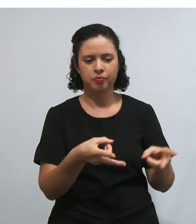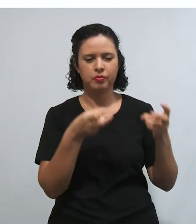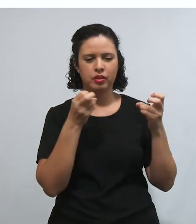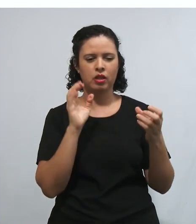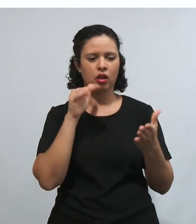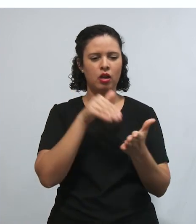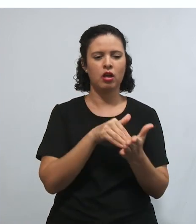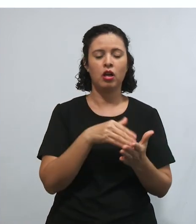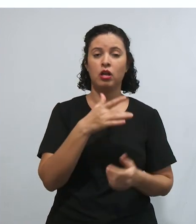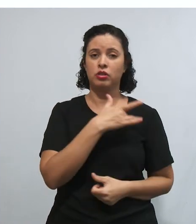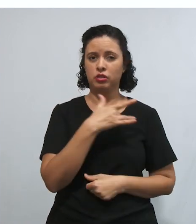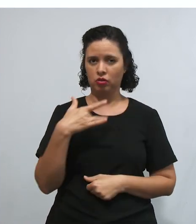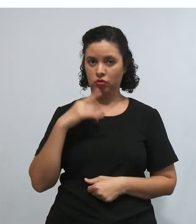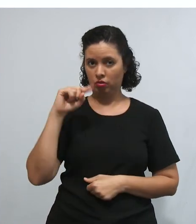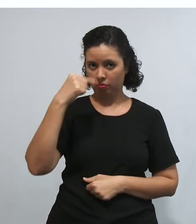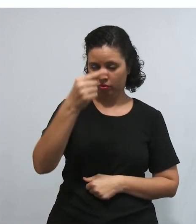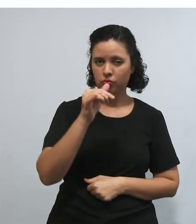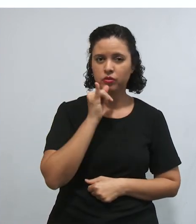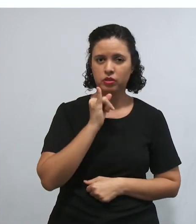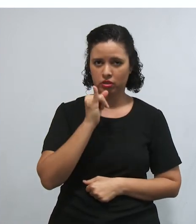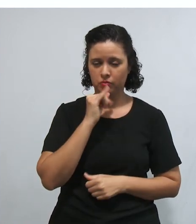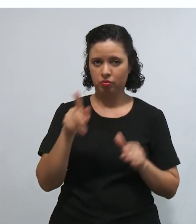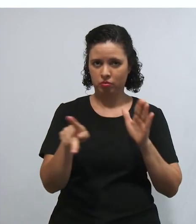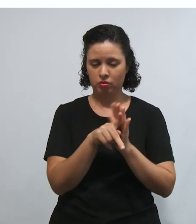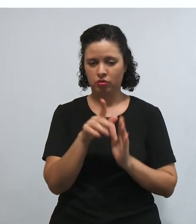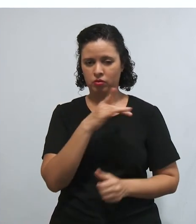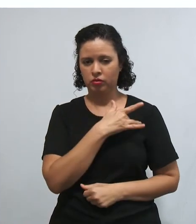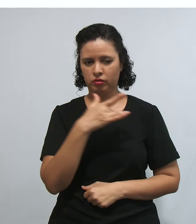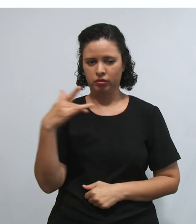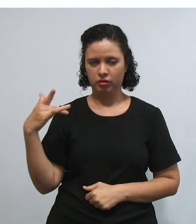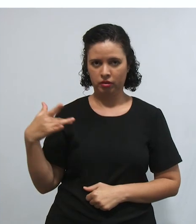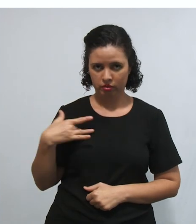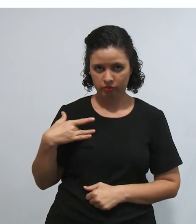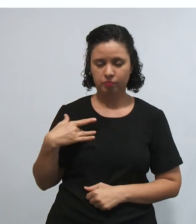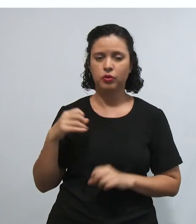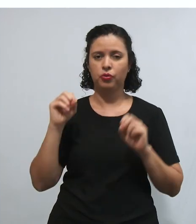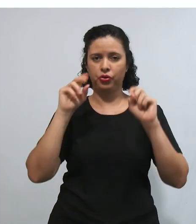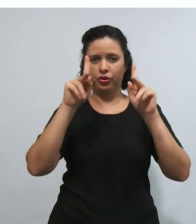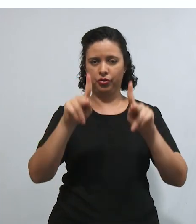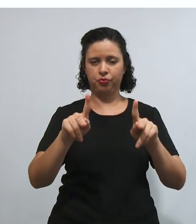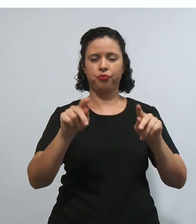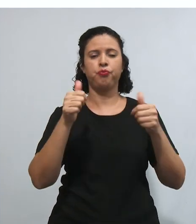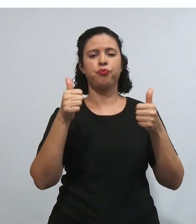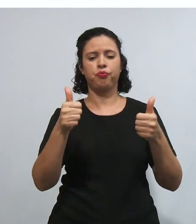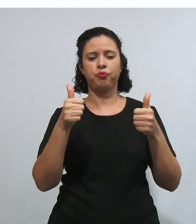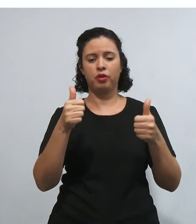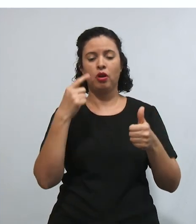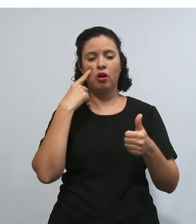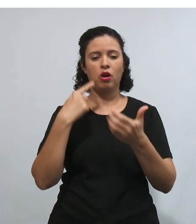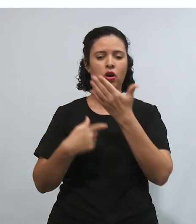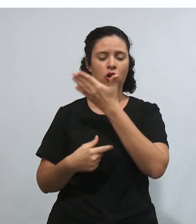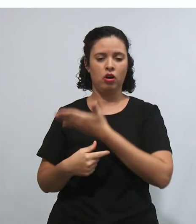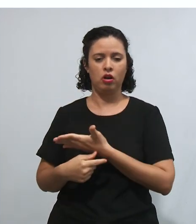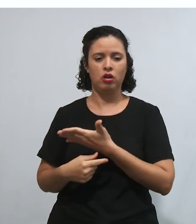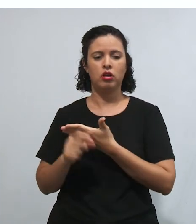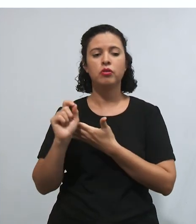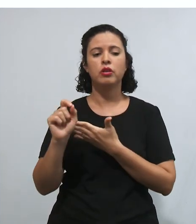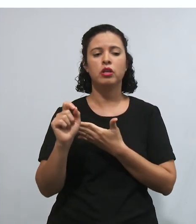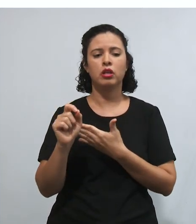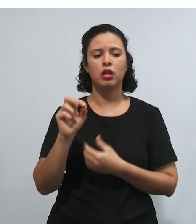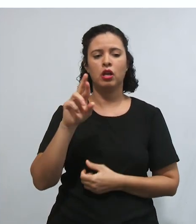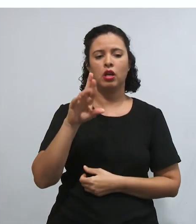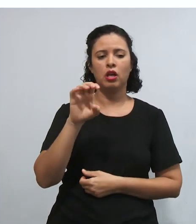saúde. Vou te dar um exemplo já, já, sobre essa questão da cláusula da reserva do possível.